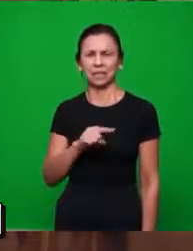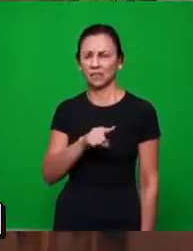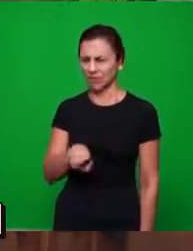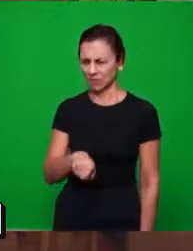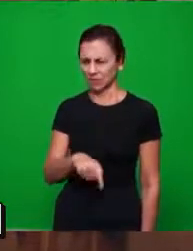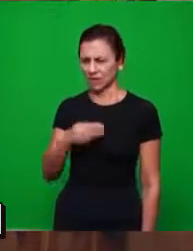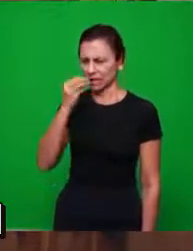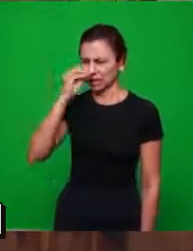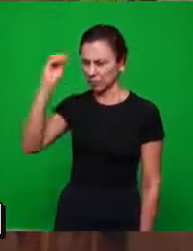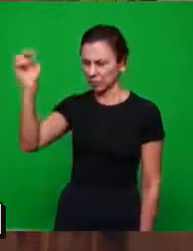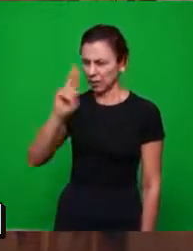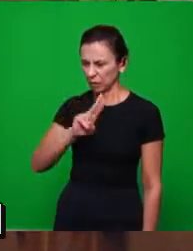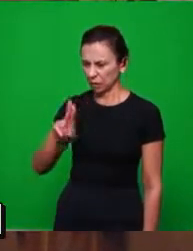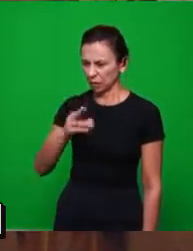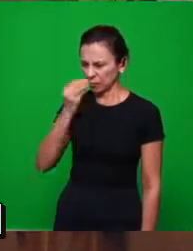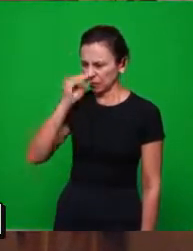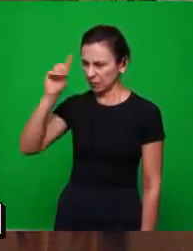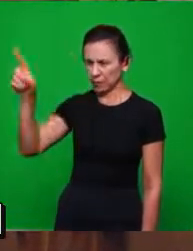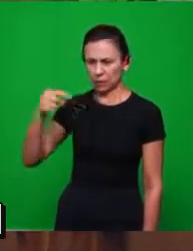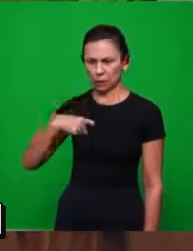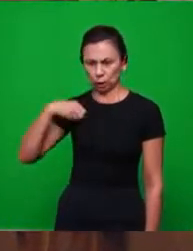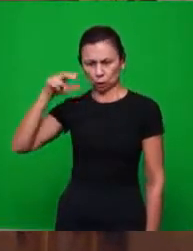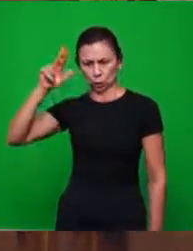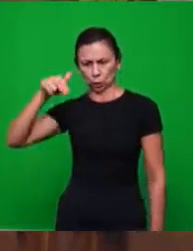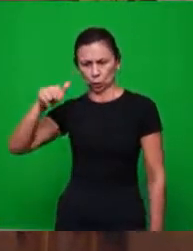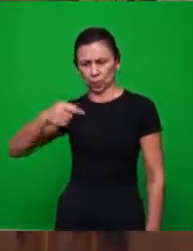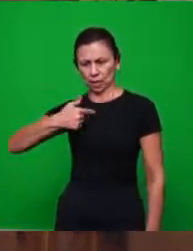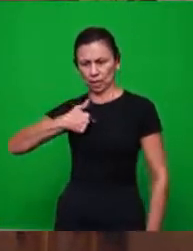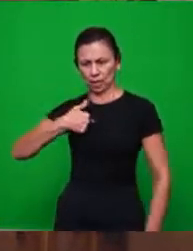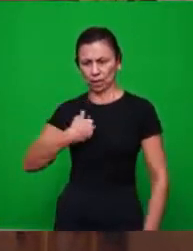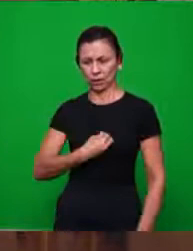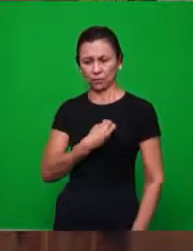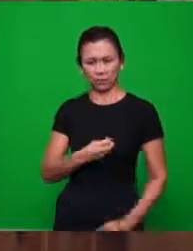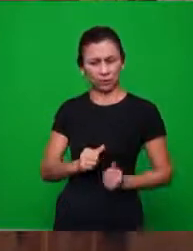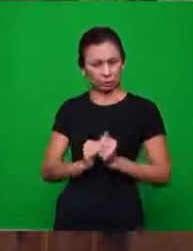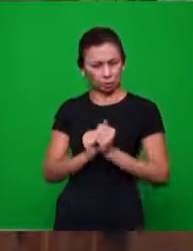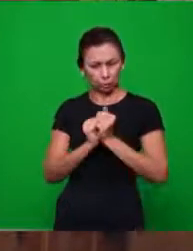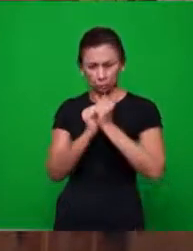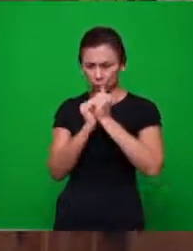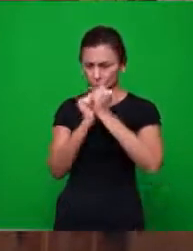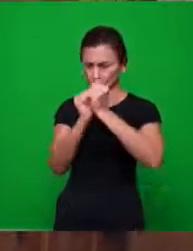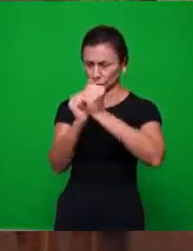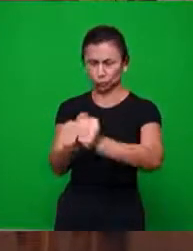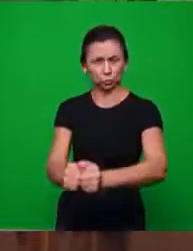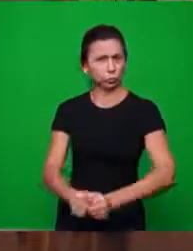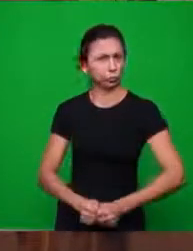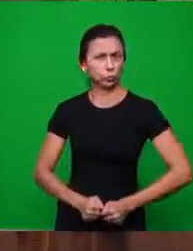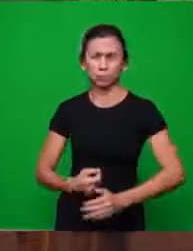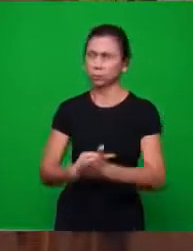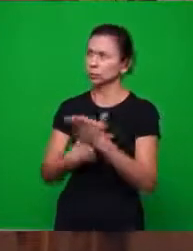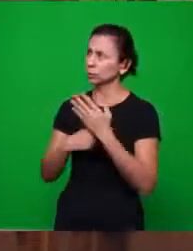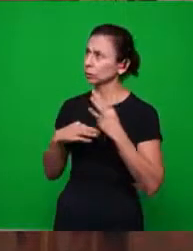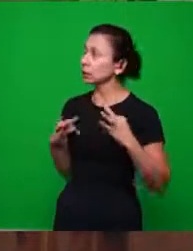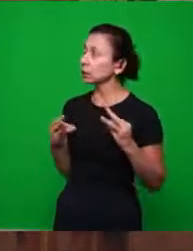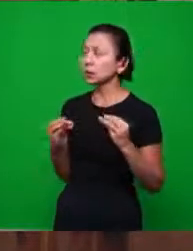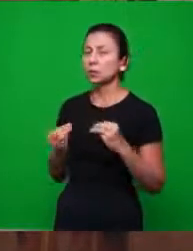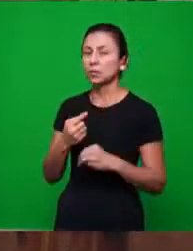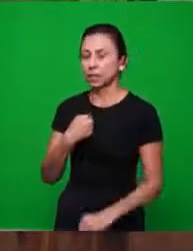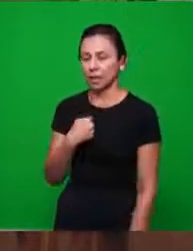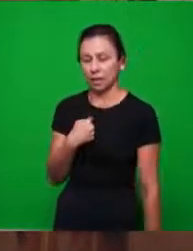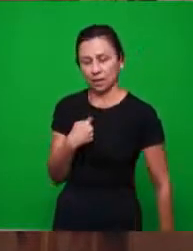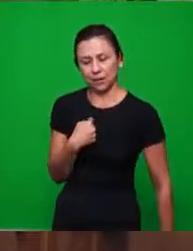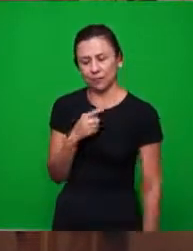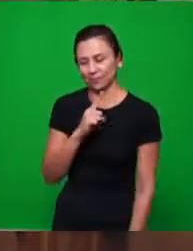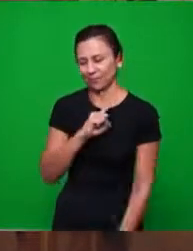jamais, aquele com quem eu vivi toda a minha vida, aquele que me ajudou em tudo, eu não vou negar